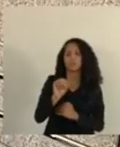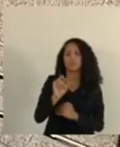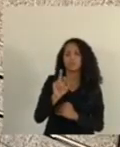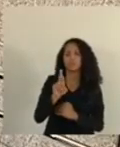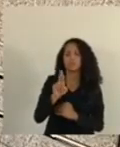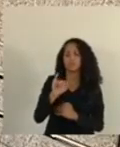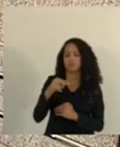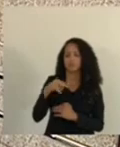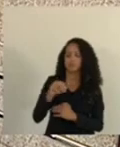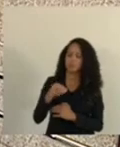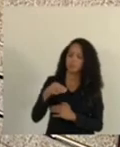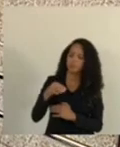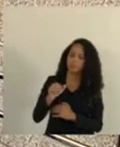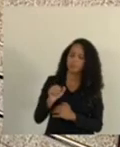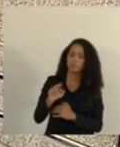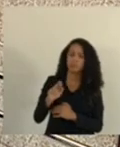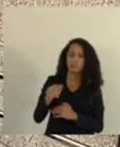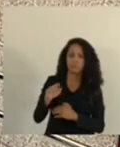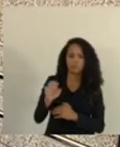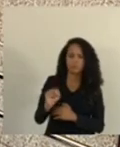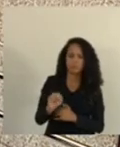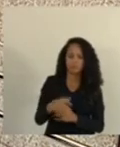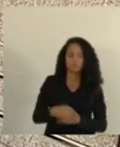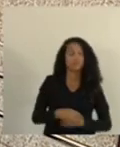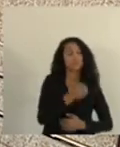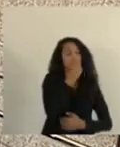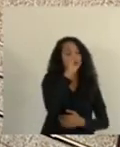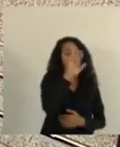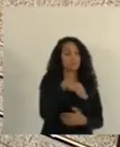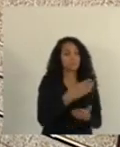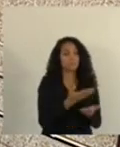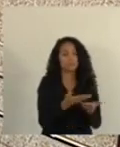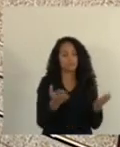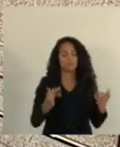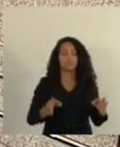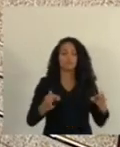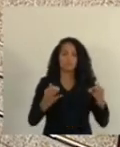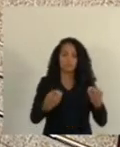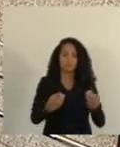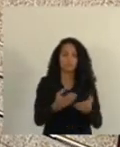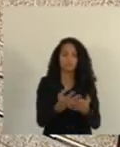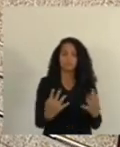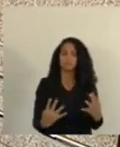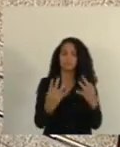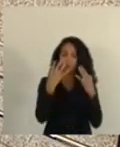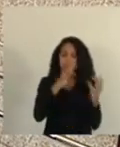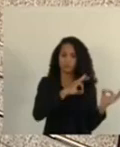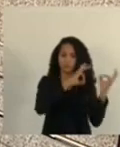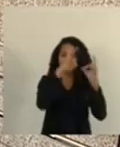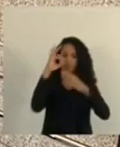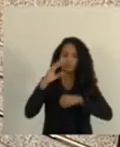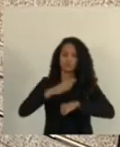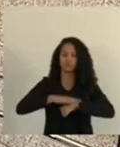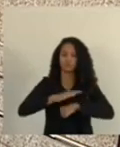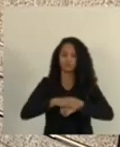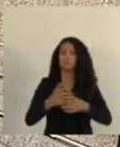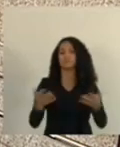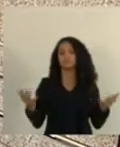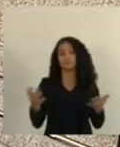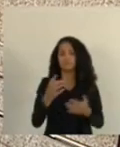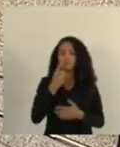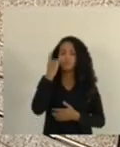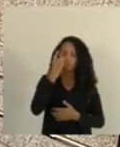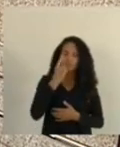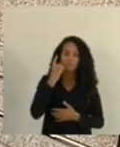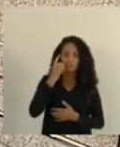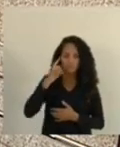Boa tarde, excelente início de semana. Para todos que nos assistem nesse exato momento, aos deputados que